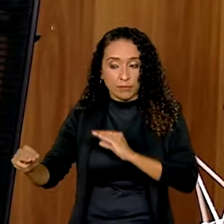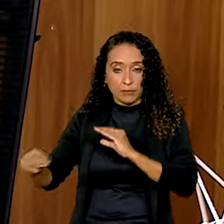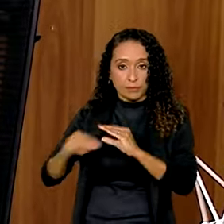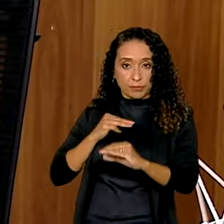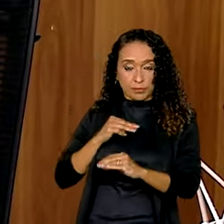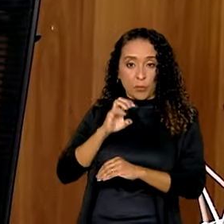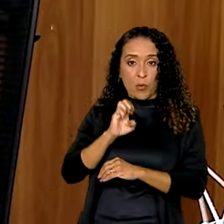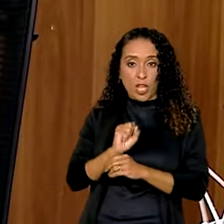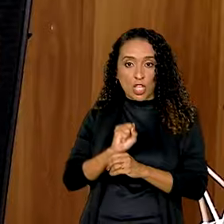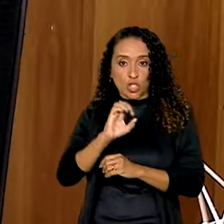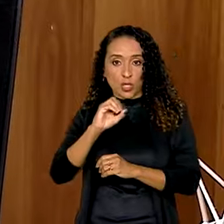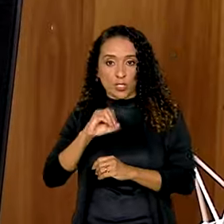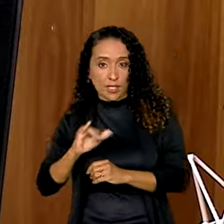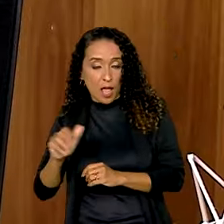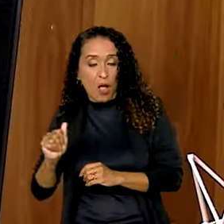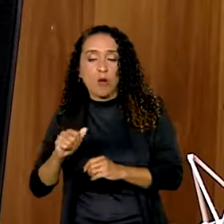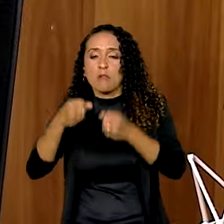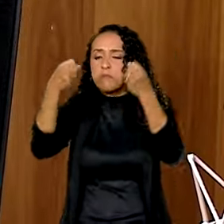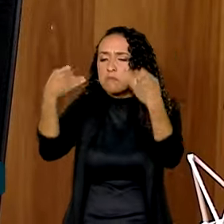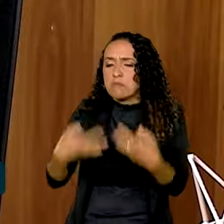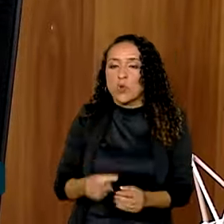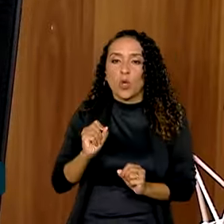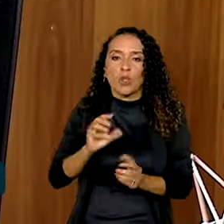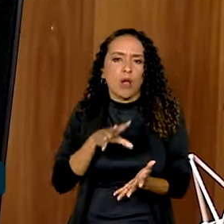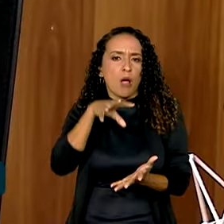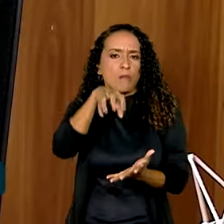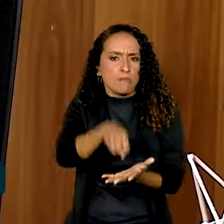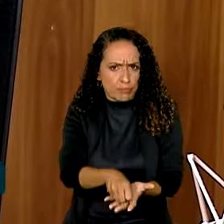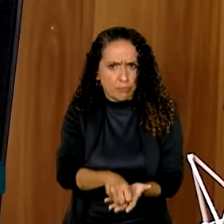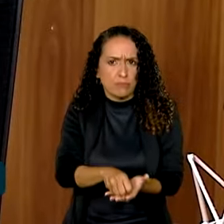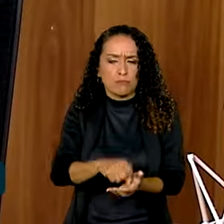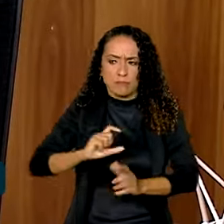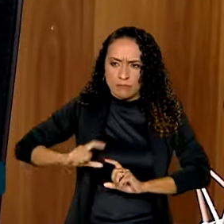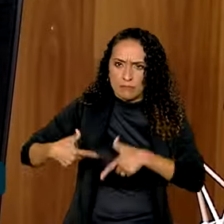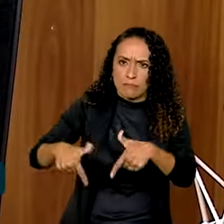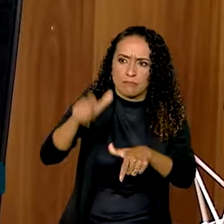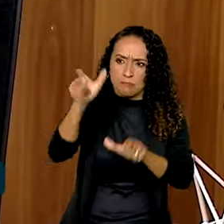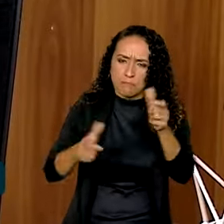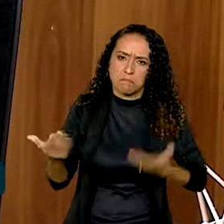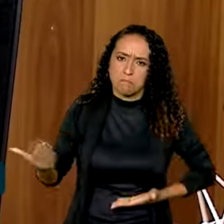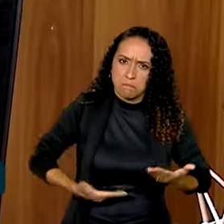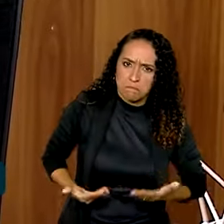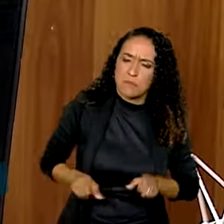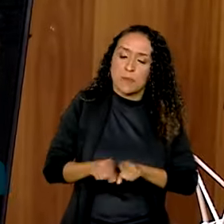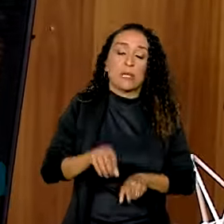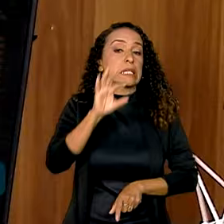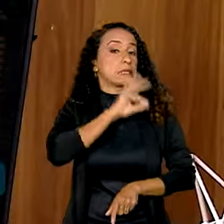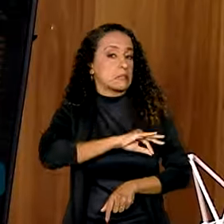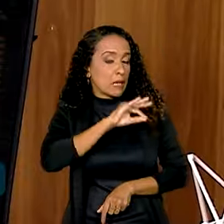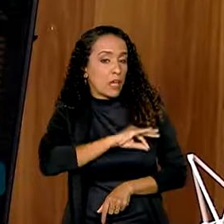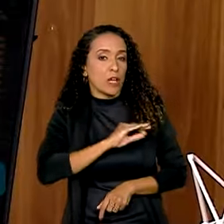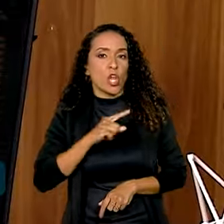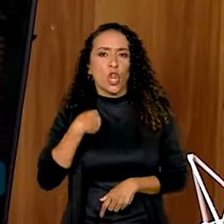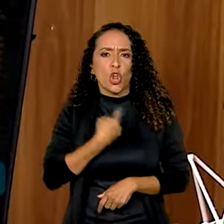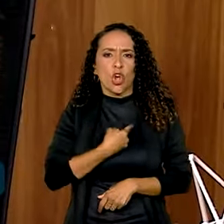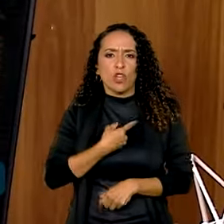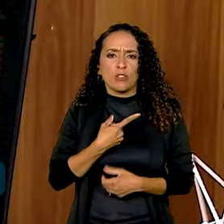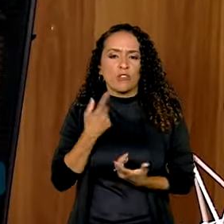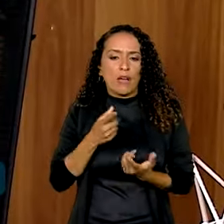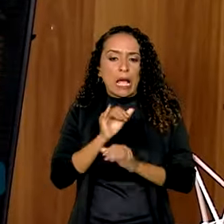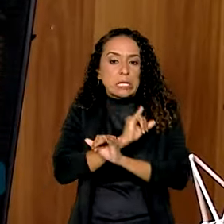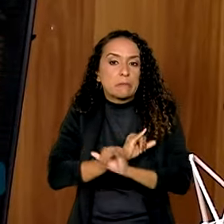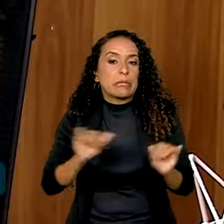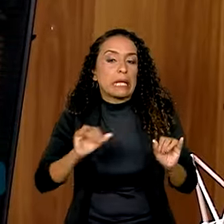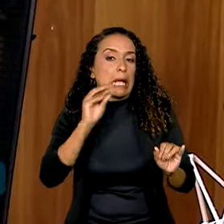E-Social que tratam da ocupação dos seus empregados, que tratam dos salários. A gente não vai contar o